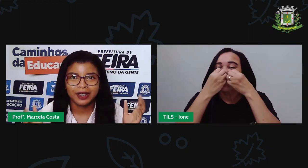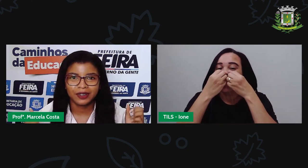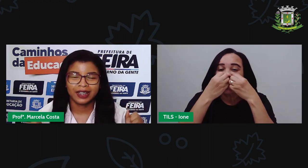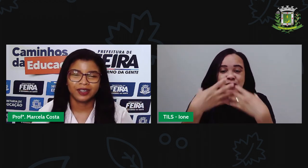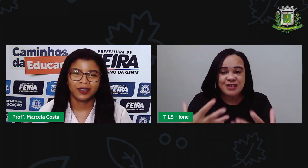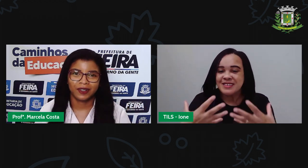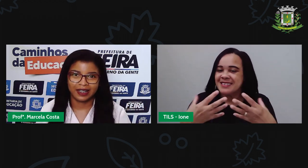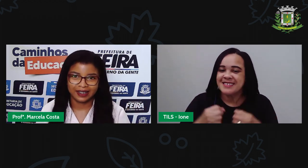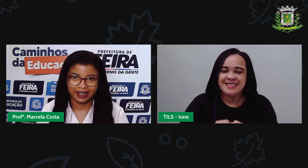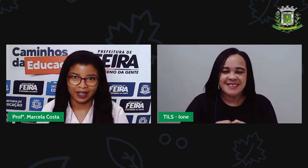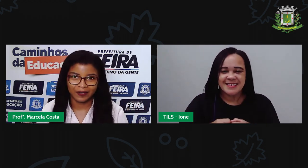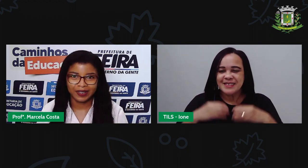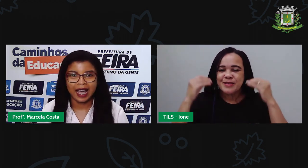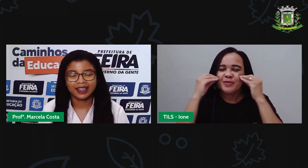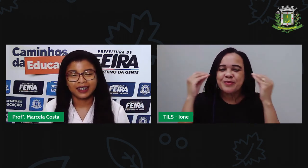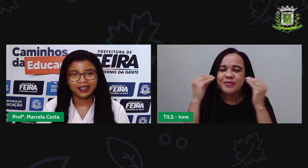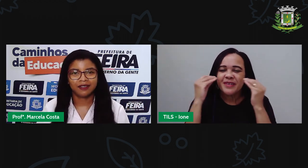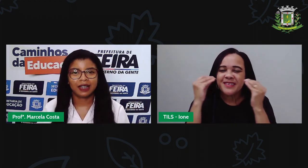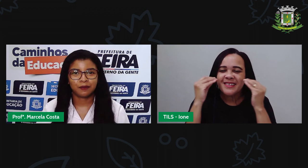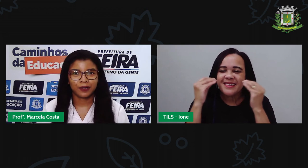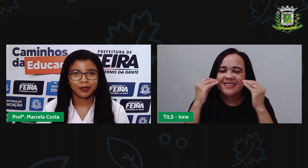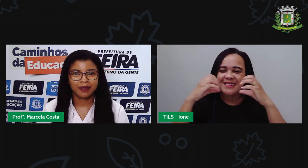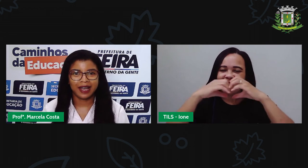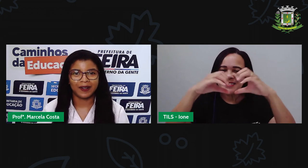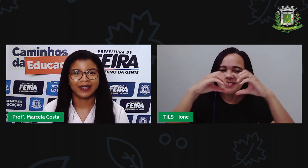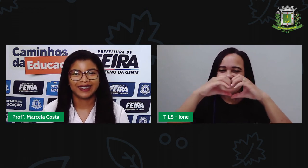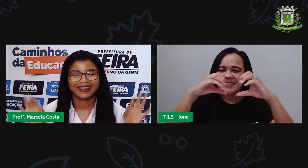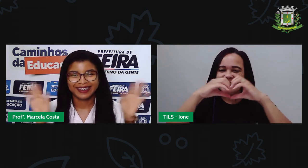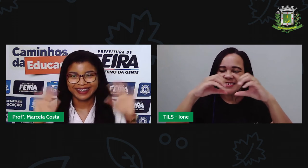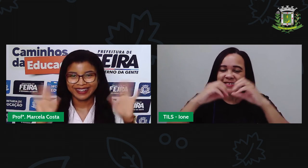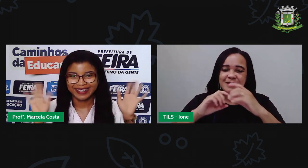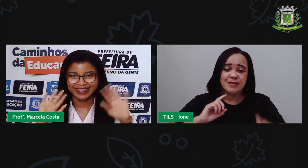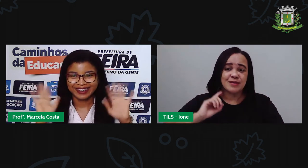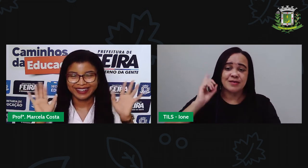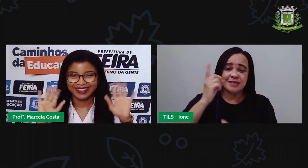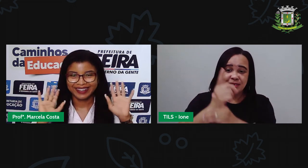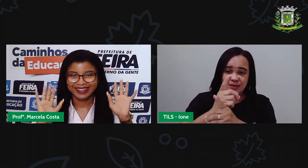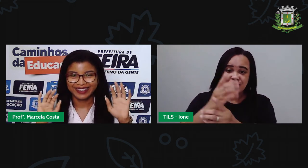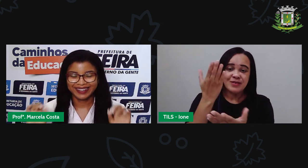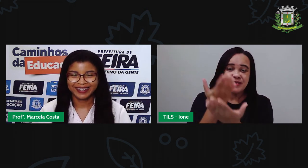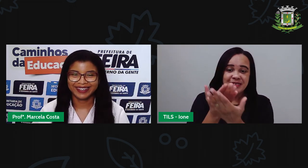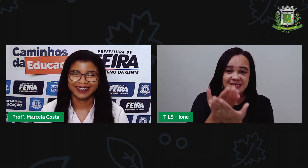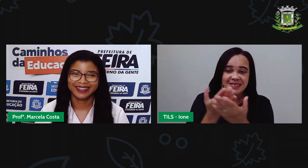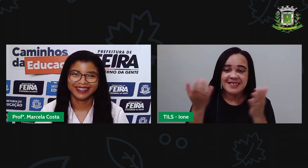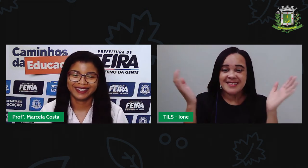Um beijo grande no coração. A gente se vê na próxima aula. A gente